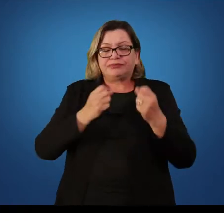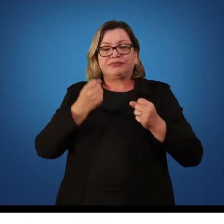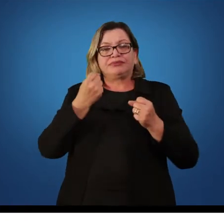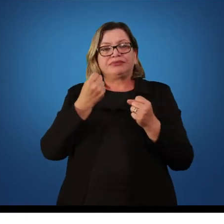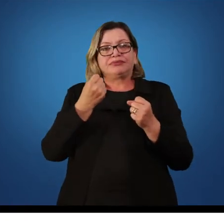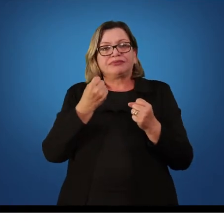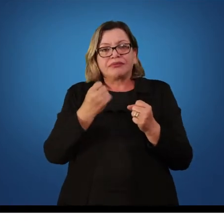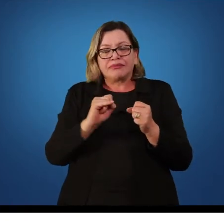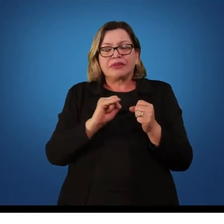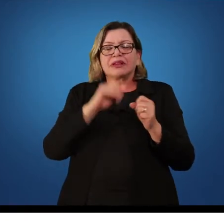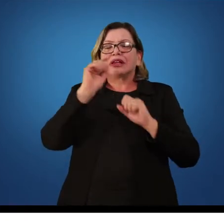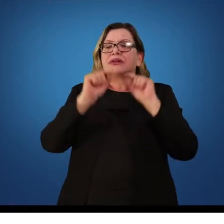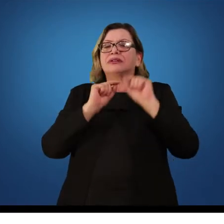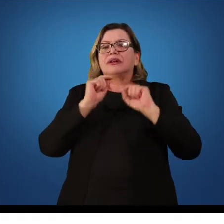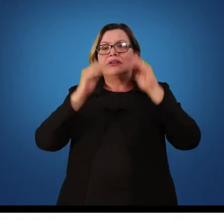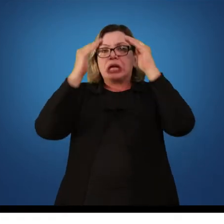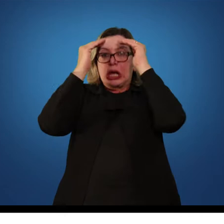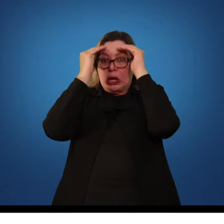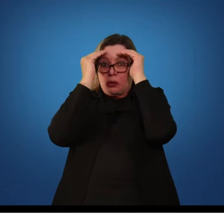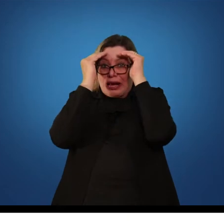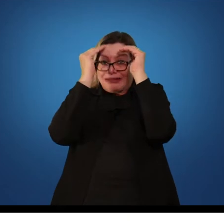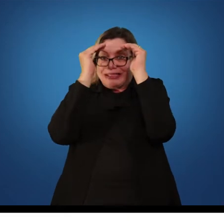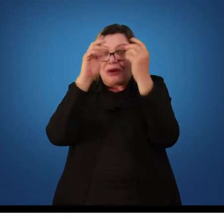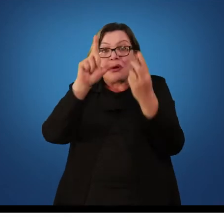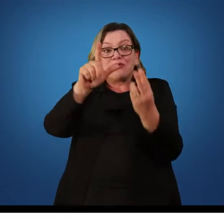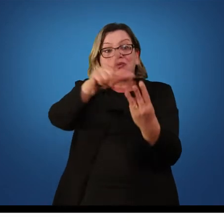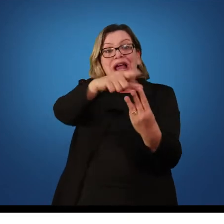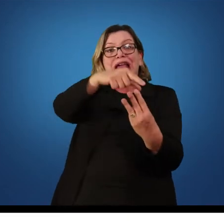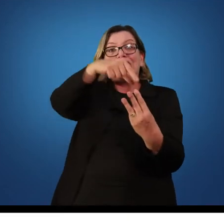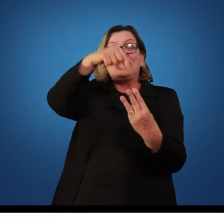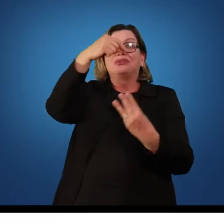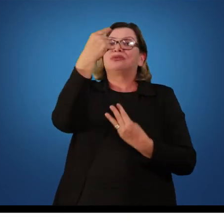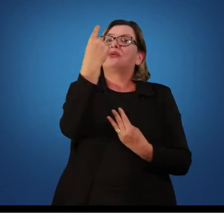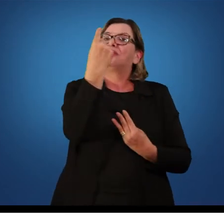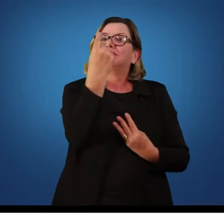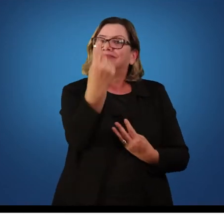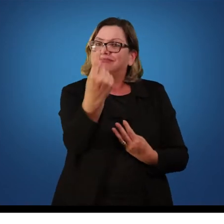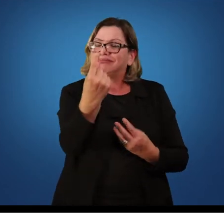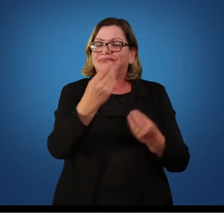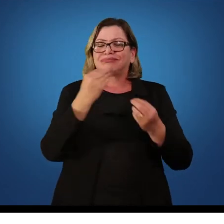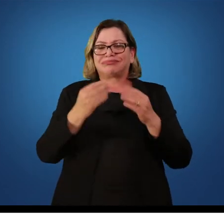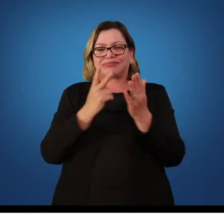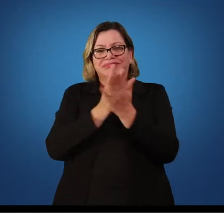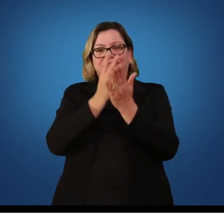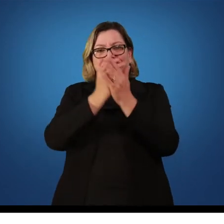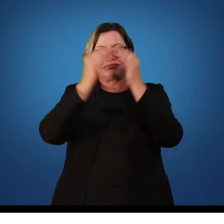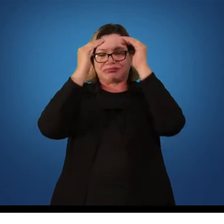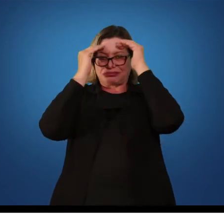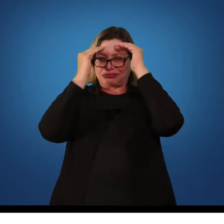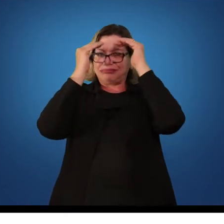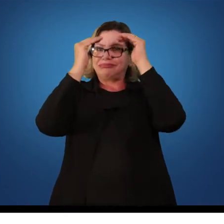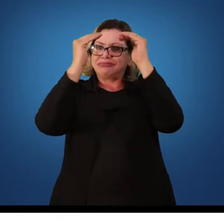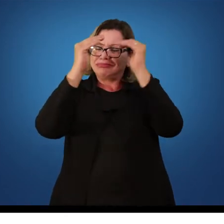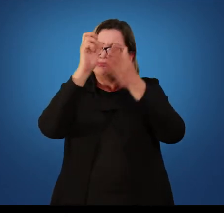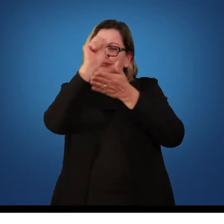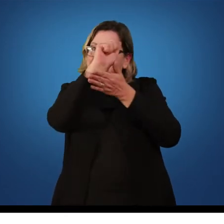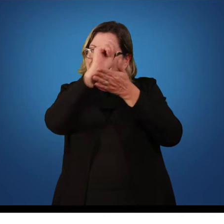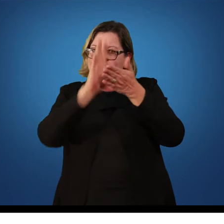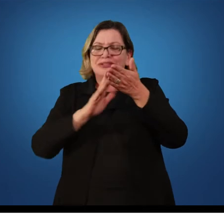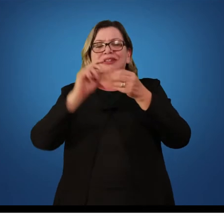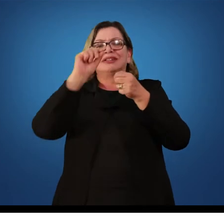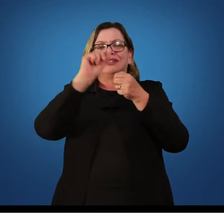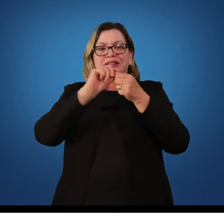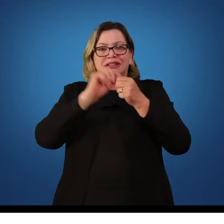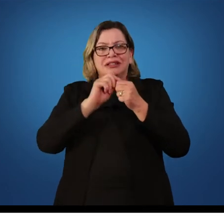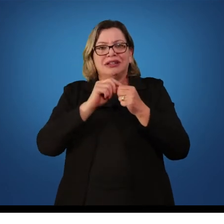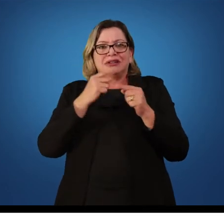E seletiva porque eu tenho que focar em algumas informações da execução da tarefa porque eu não